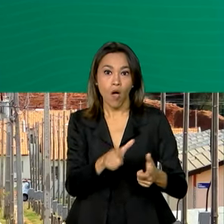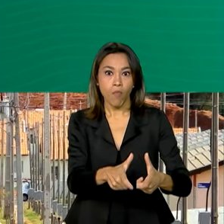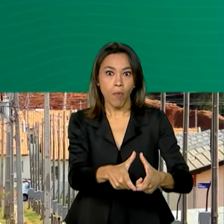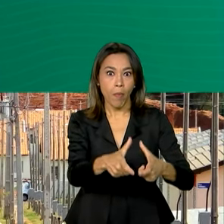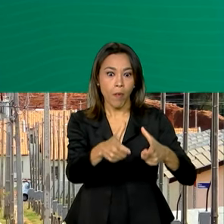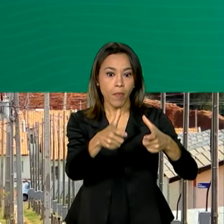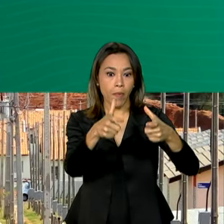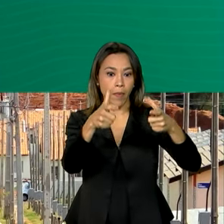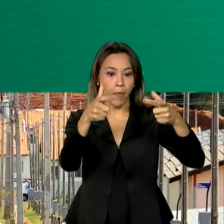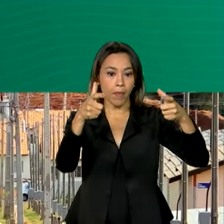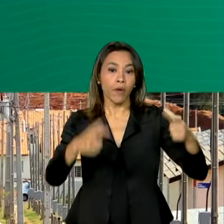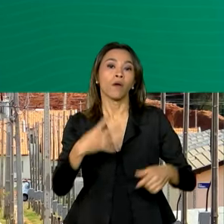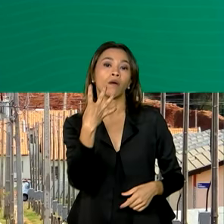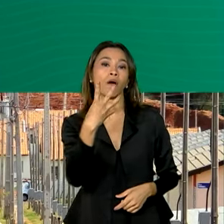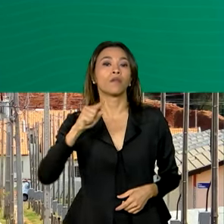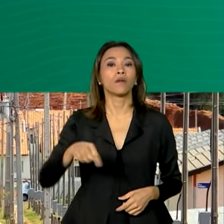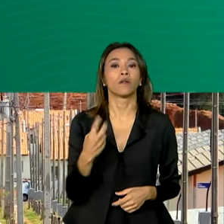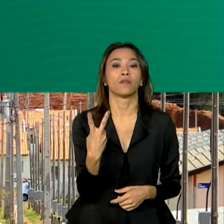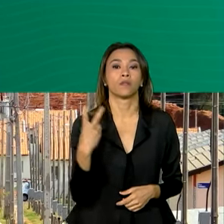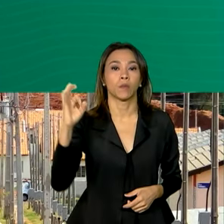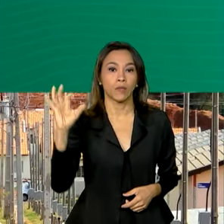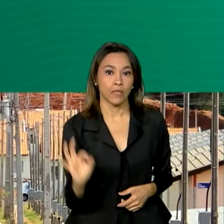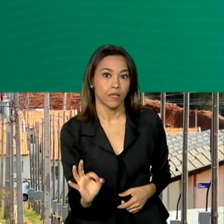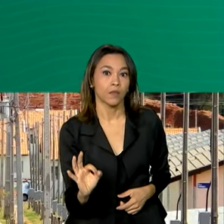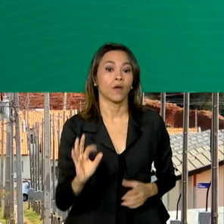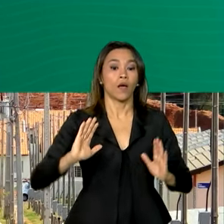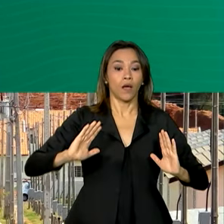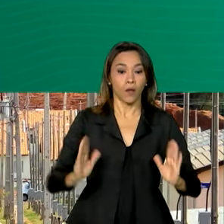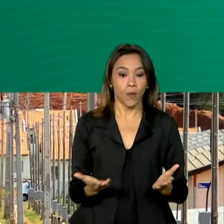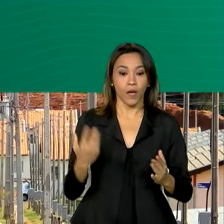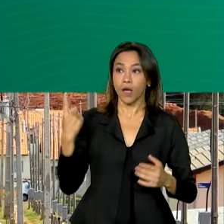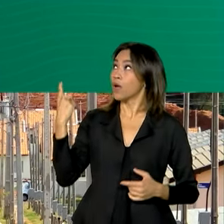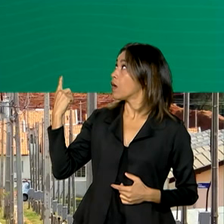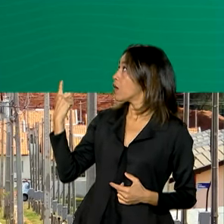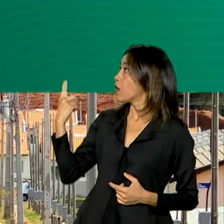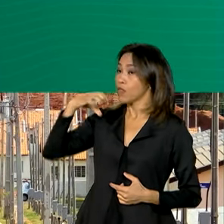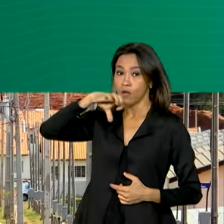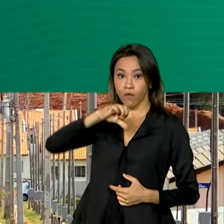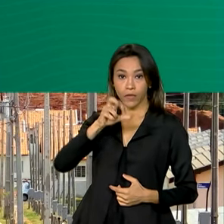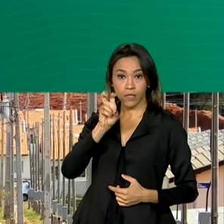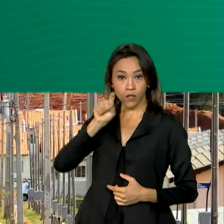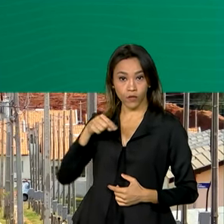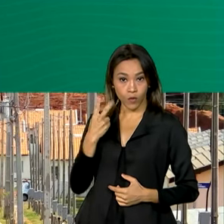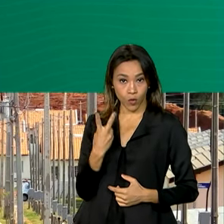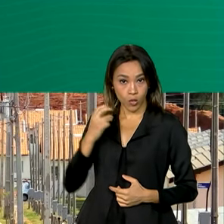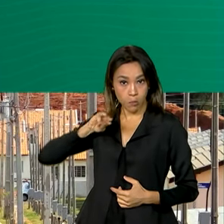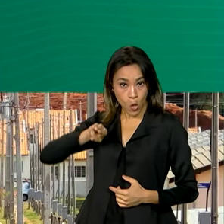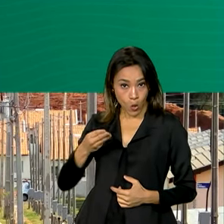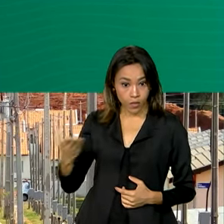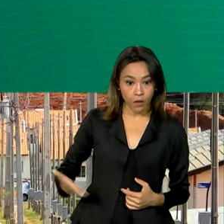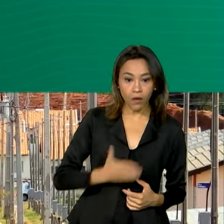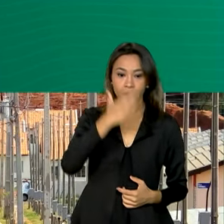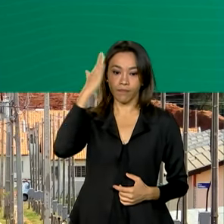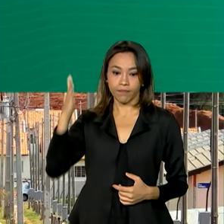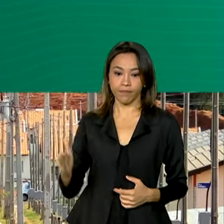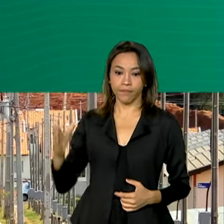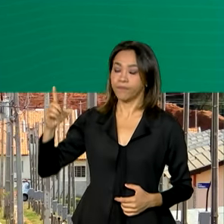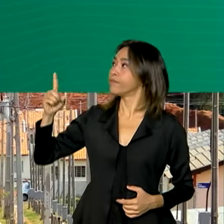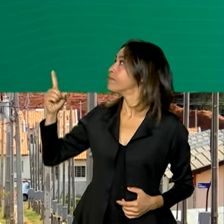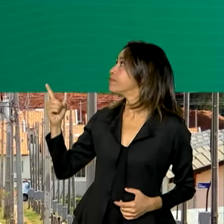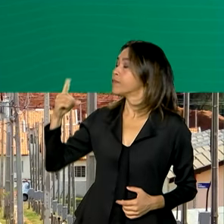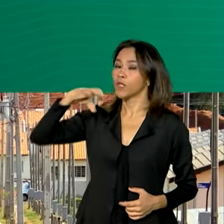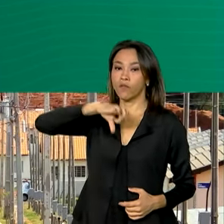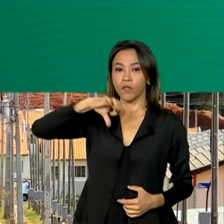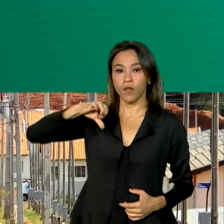4,2%, passando de 95,2 milhões para 99